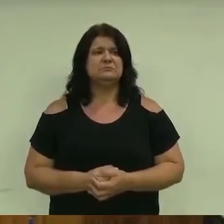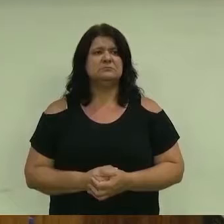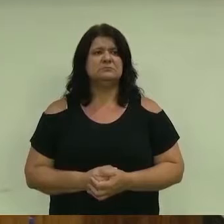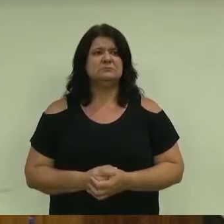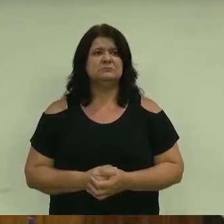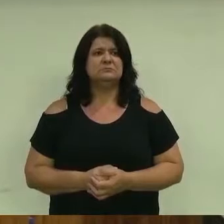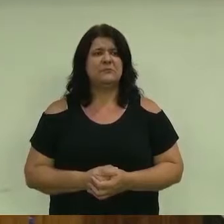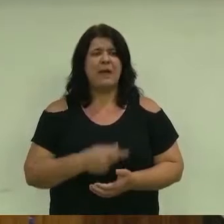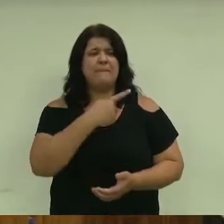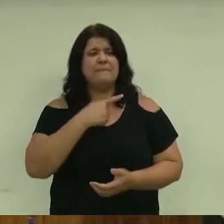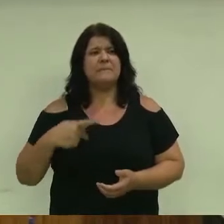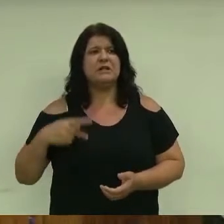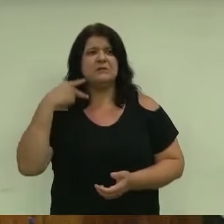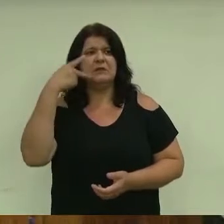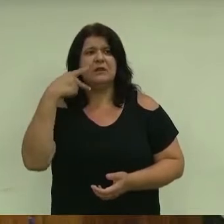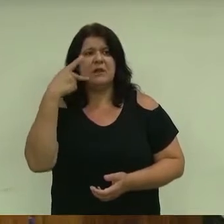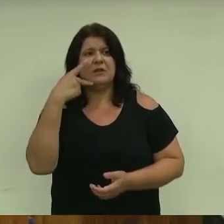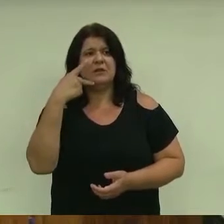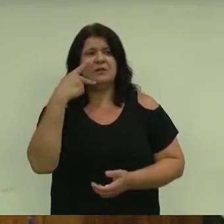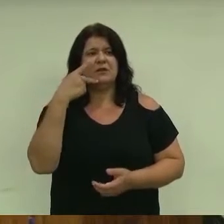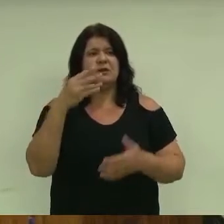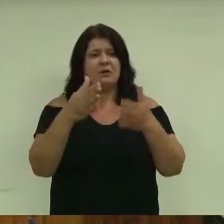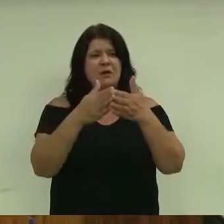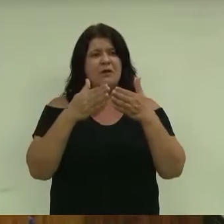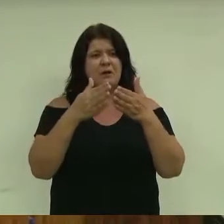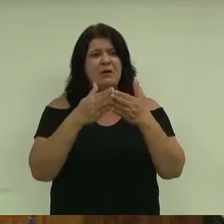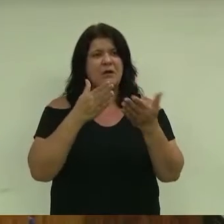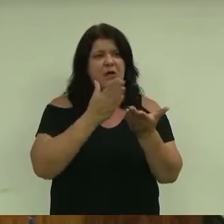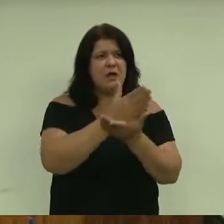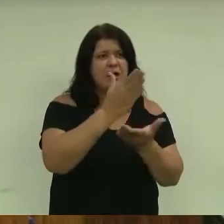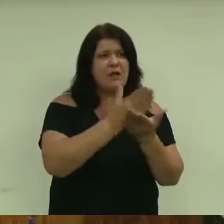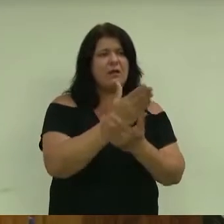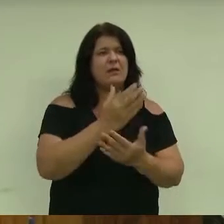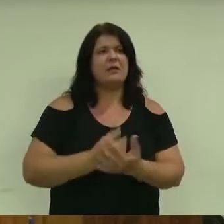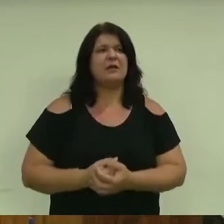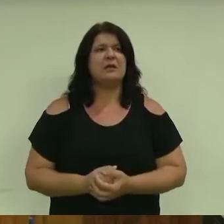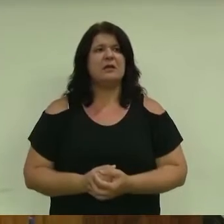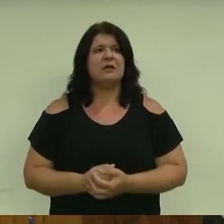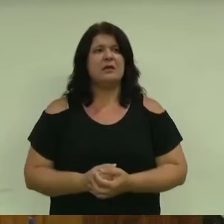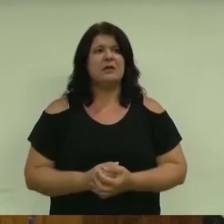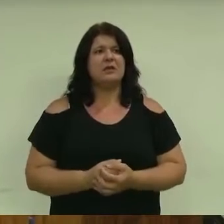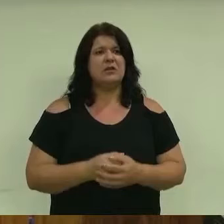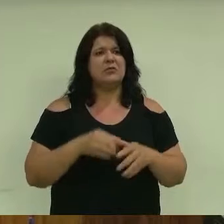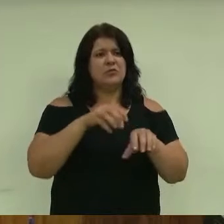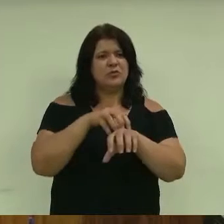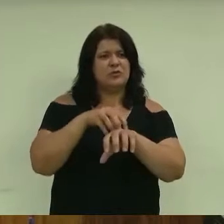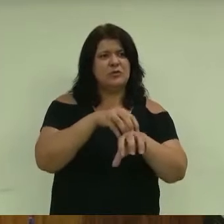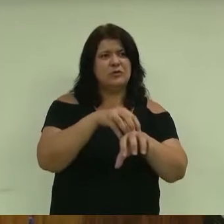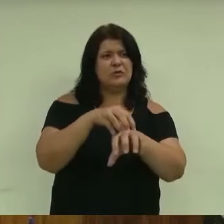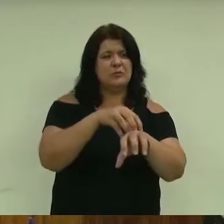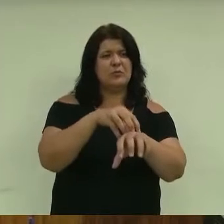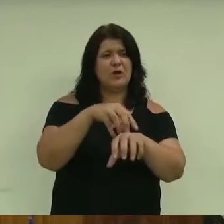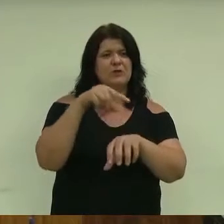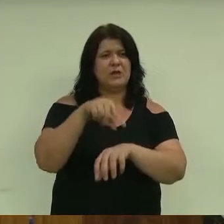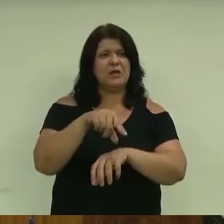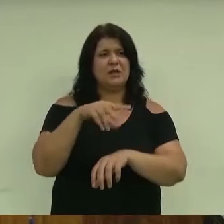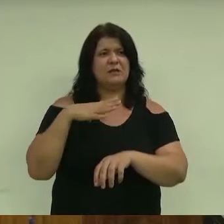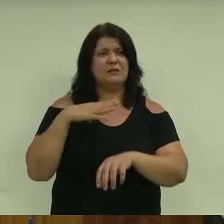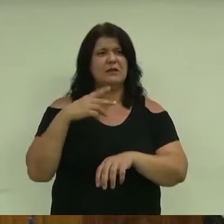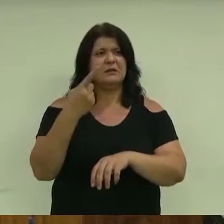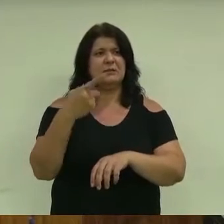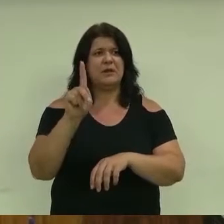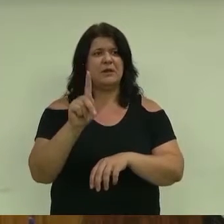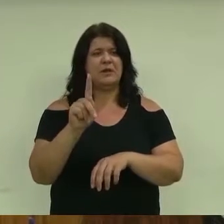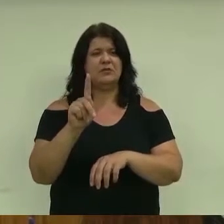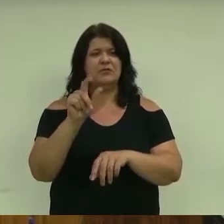Sr. presidente, senhor vereador, requerimento. Acompanhamos esta semana o episódio ocorrido no transporte público em nosso município, onde o